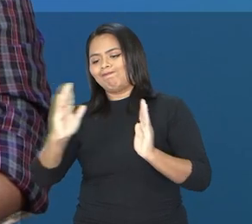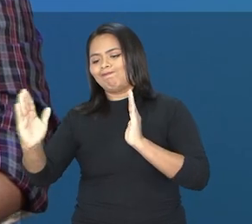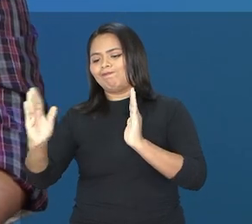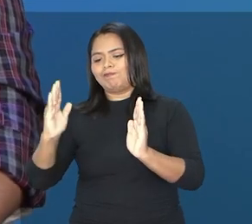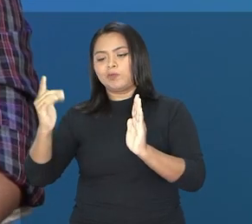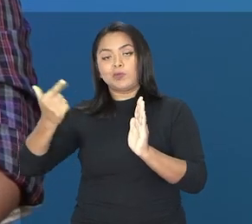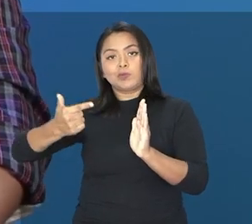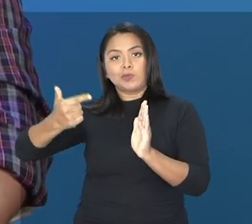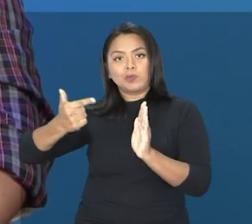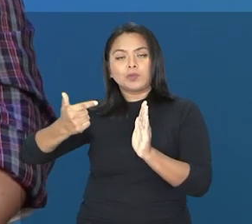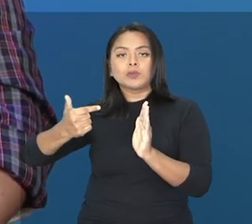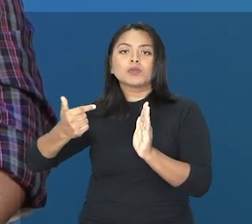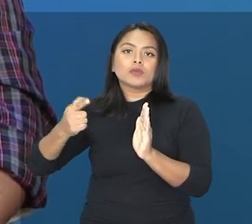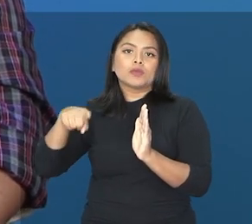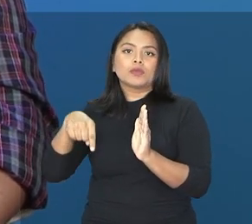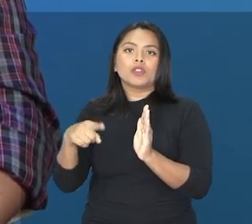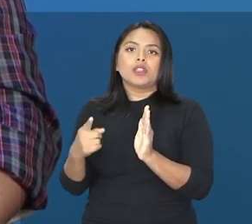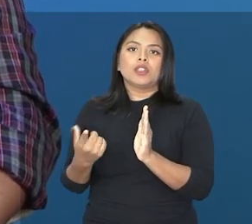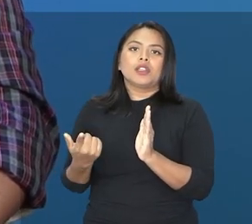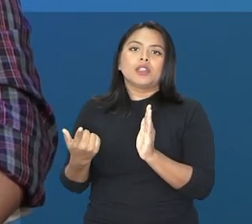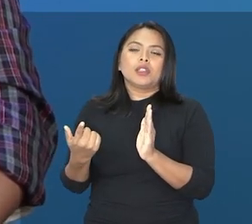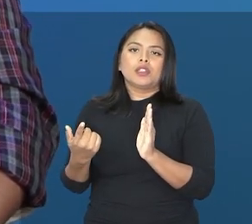diante, ele já entra num